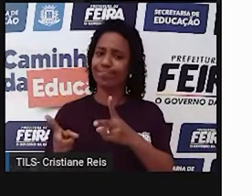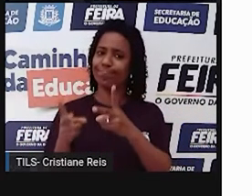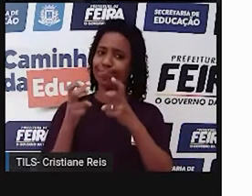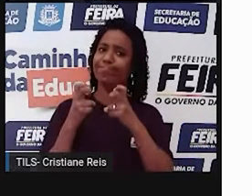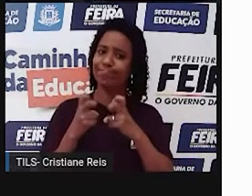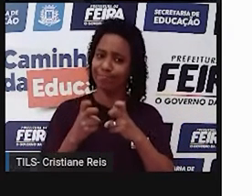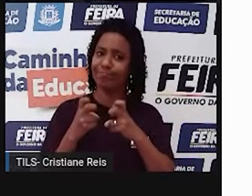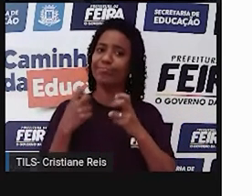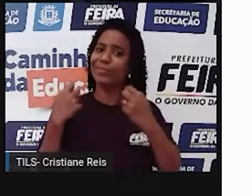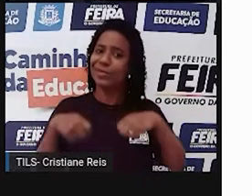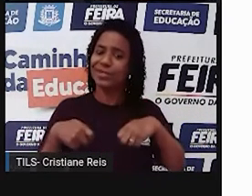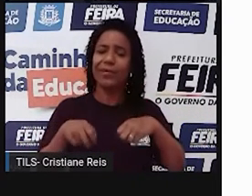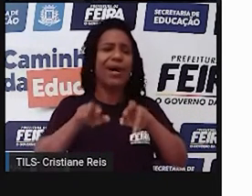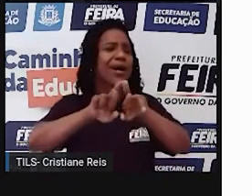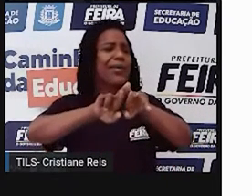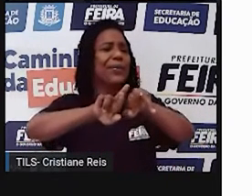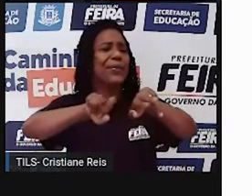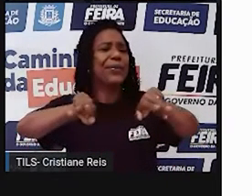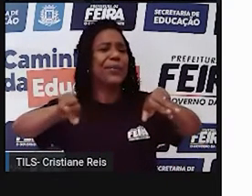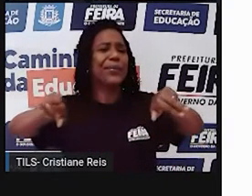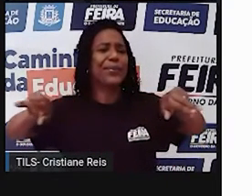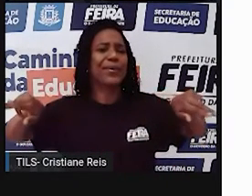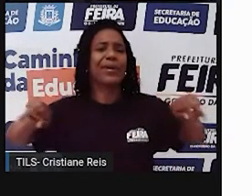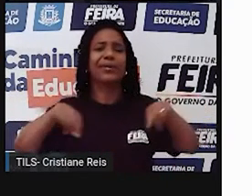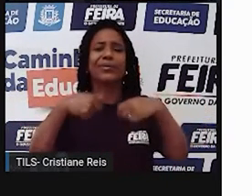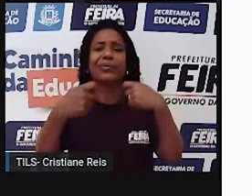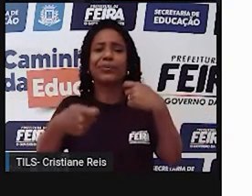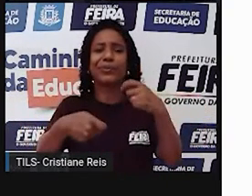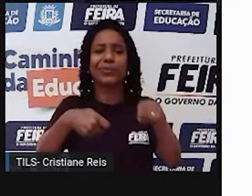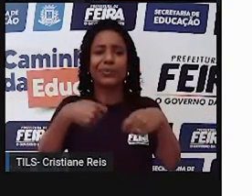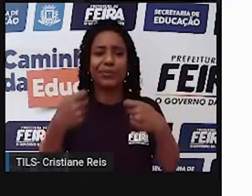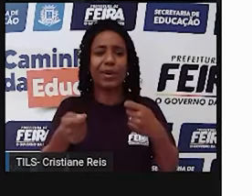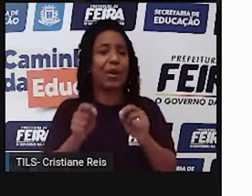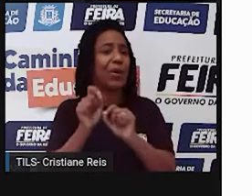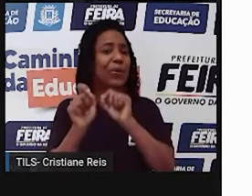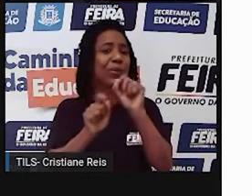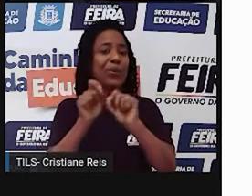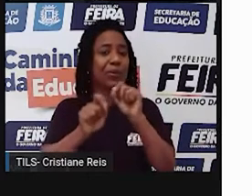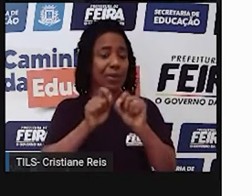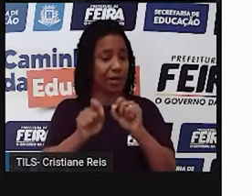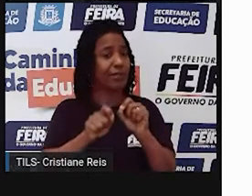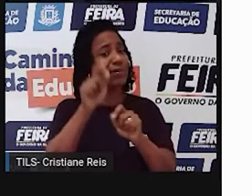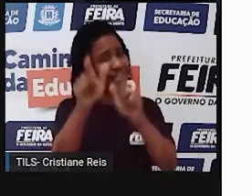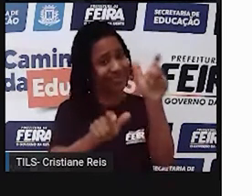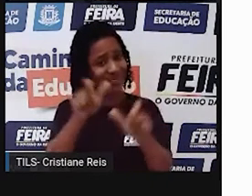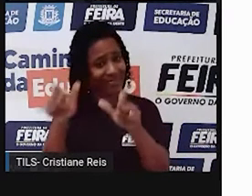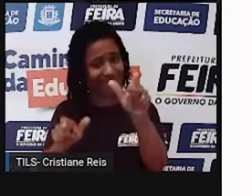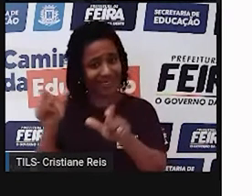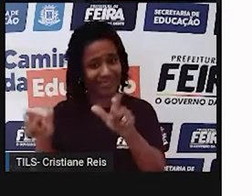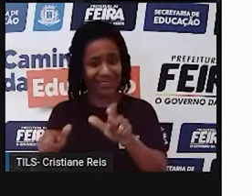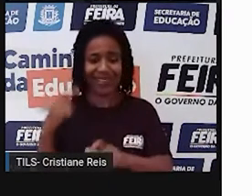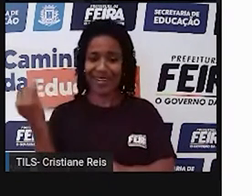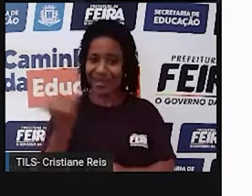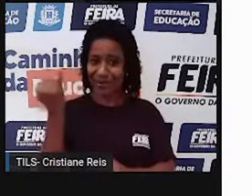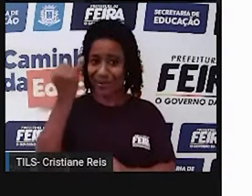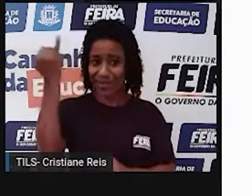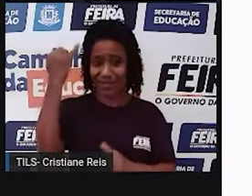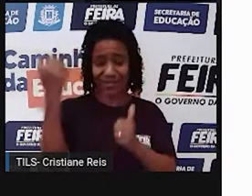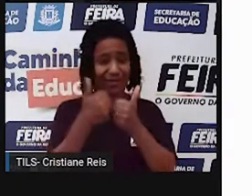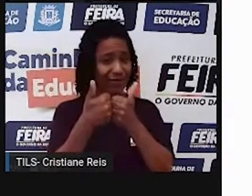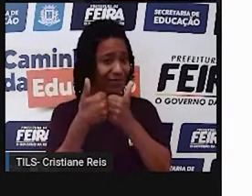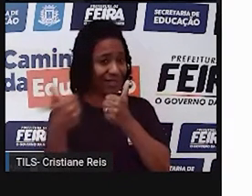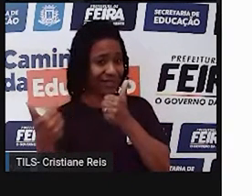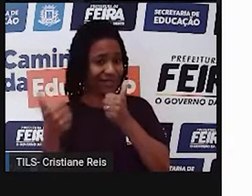essas diferenças, para que possamos ver como essa diversidade pode ser enriquecedora. Nossa vizinhança, nossos